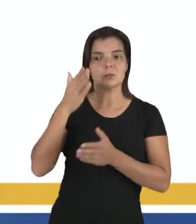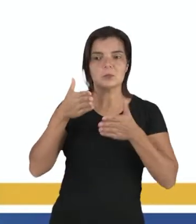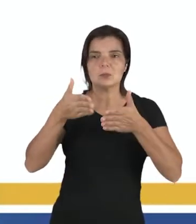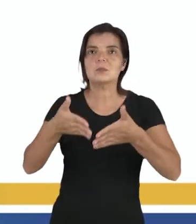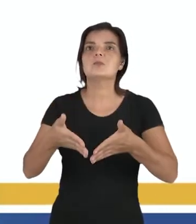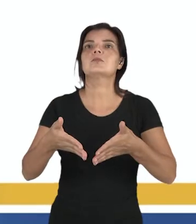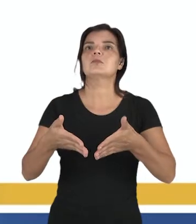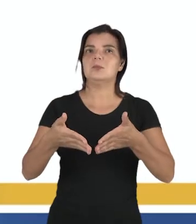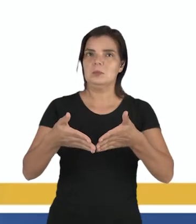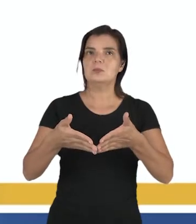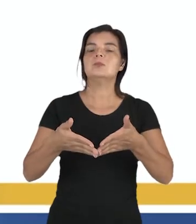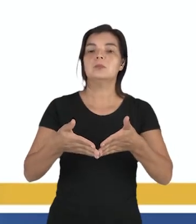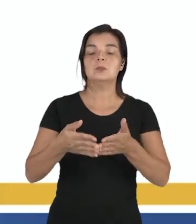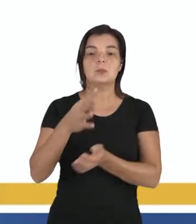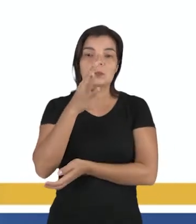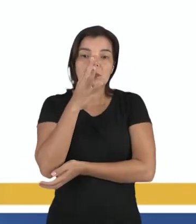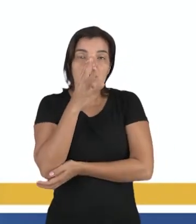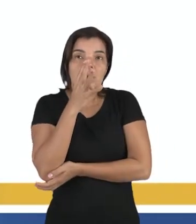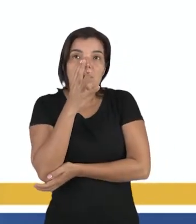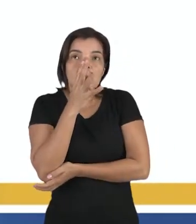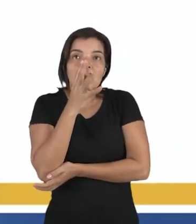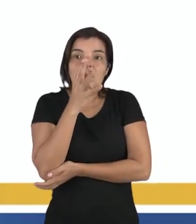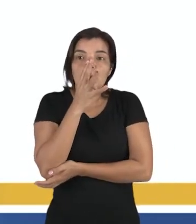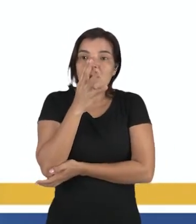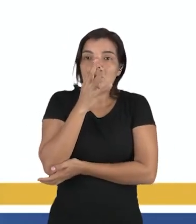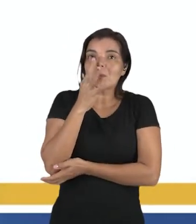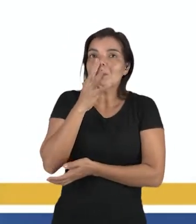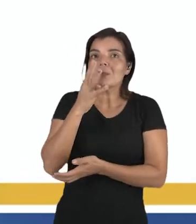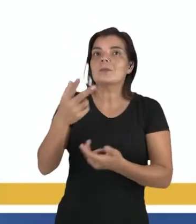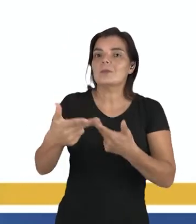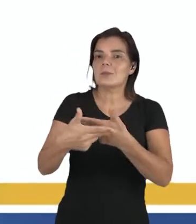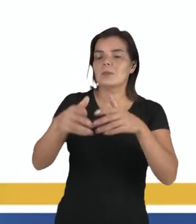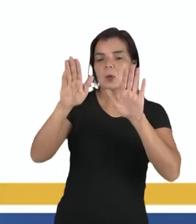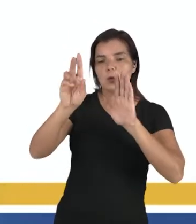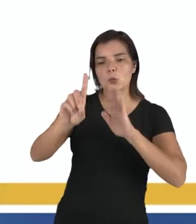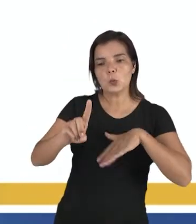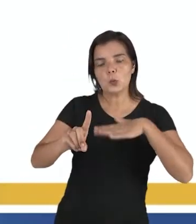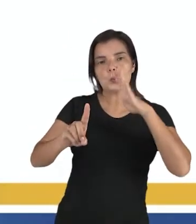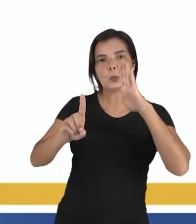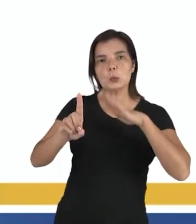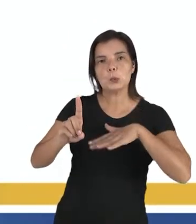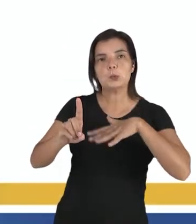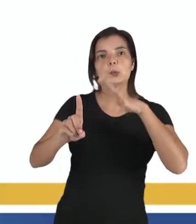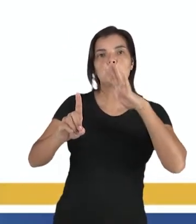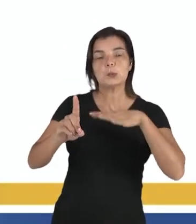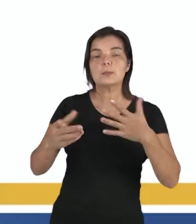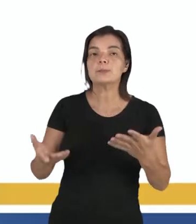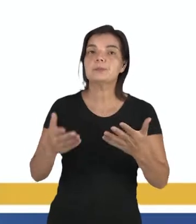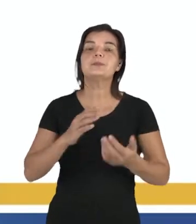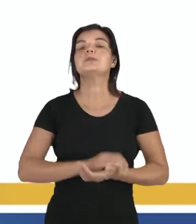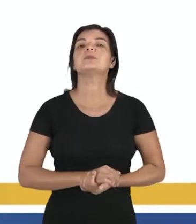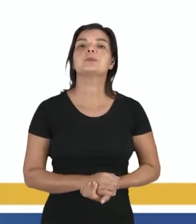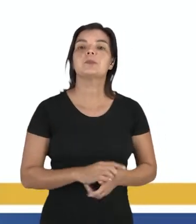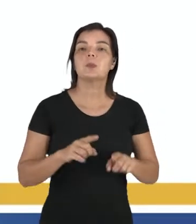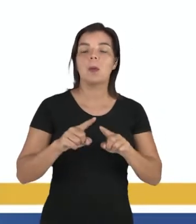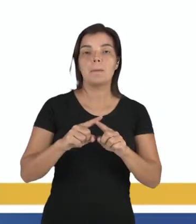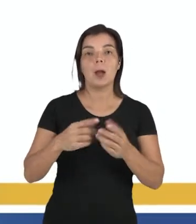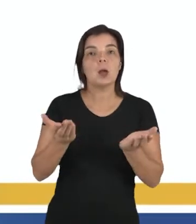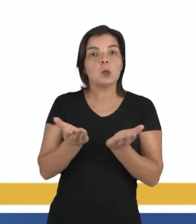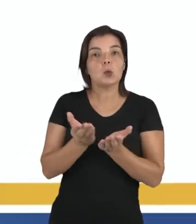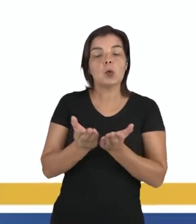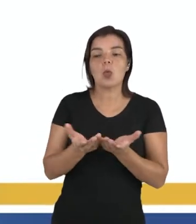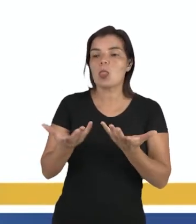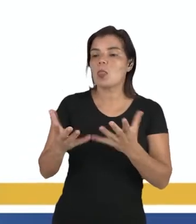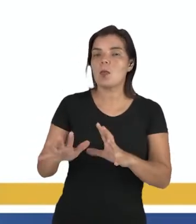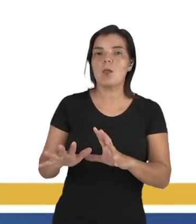detém na imagem, você pode não, que é o princípio do cristianismo, do cristianismo protestante, não se deter na imagem, porque